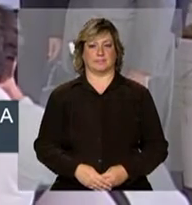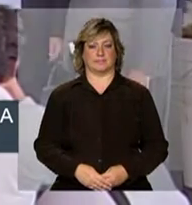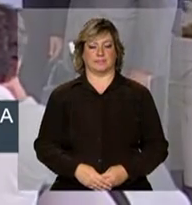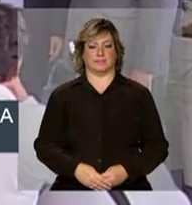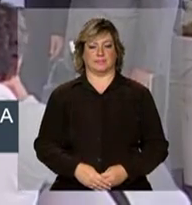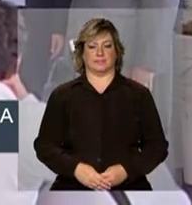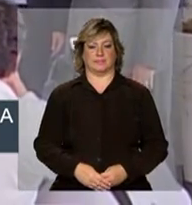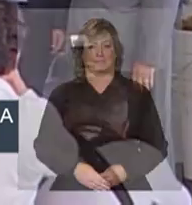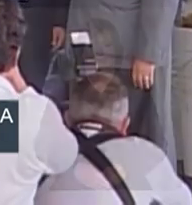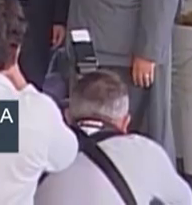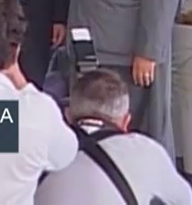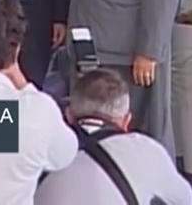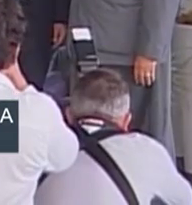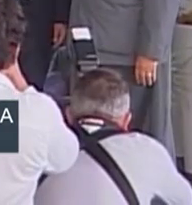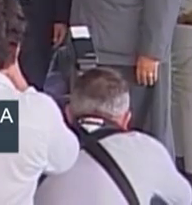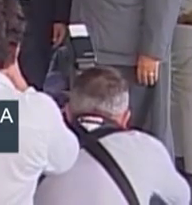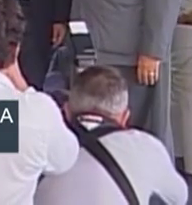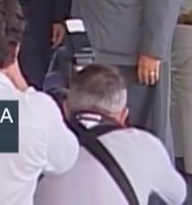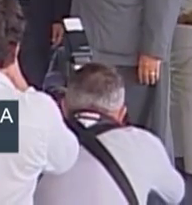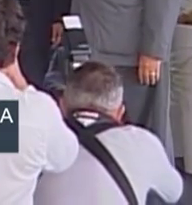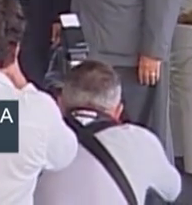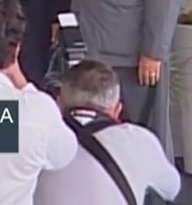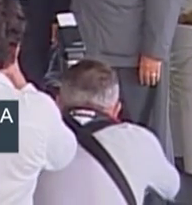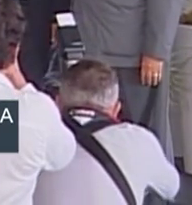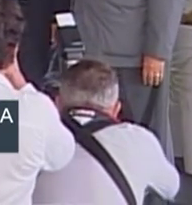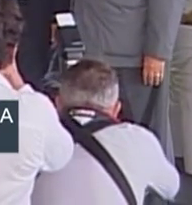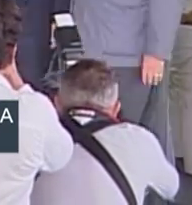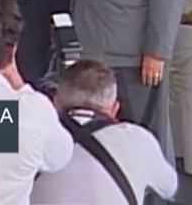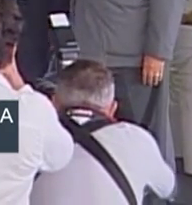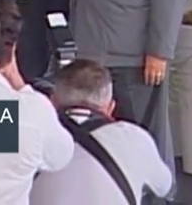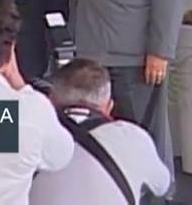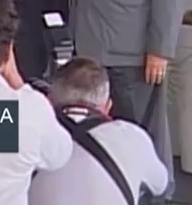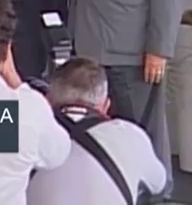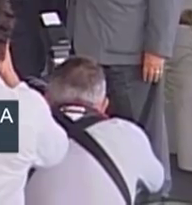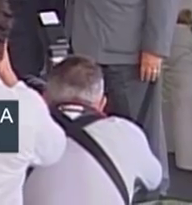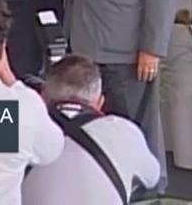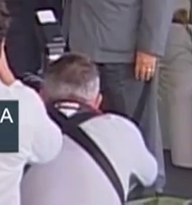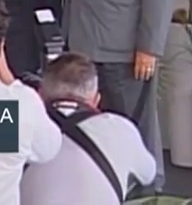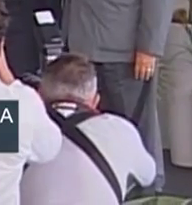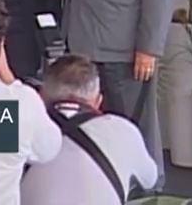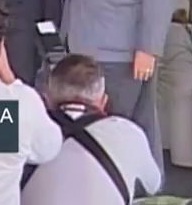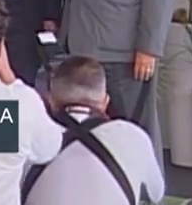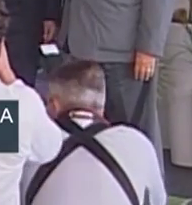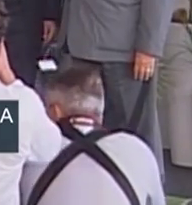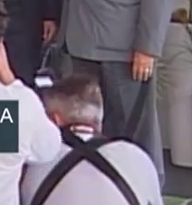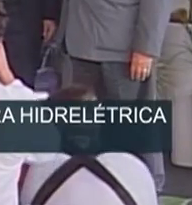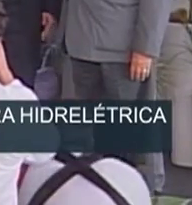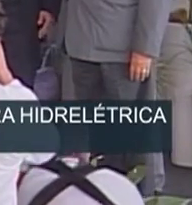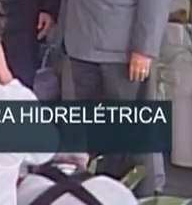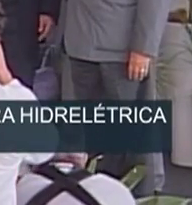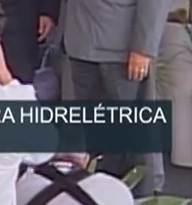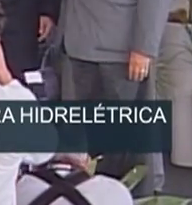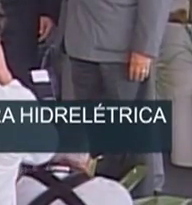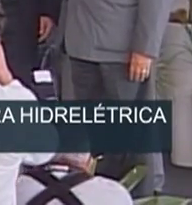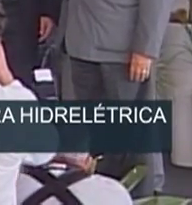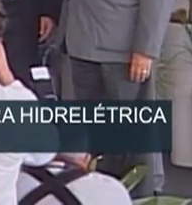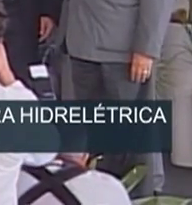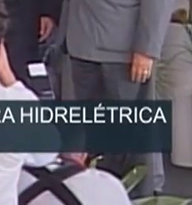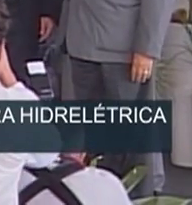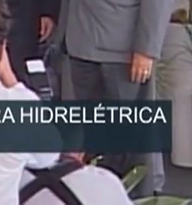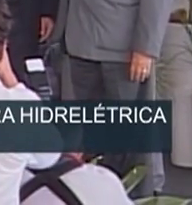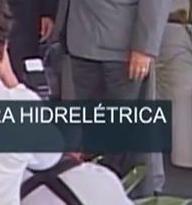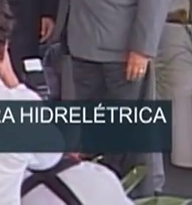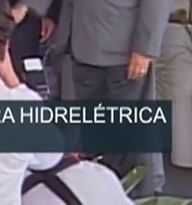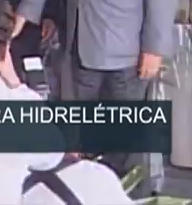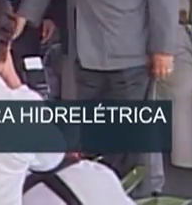todo mundo bota um dedinho é o dedinho todo mundo agora a mão vai lá vai